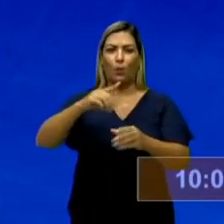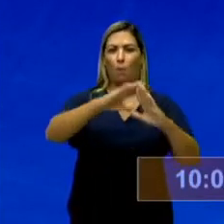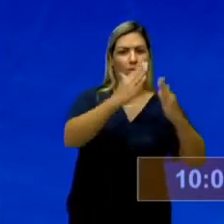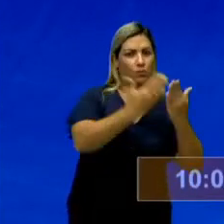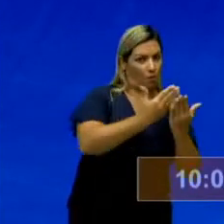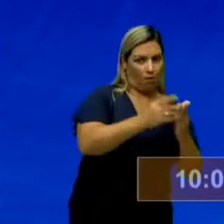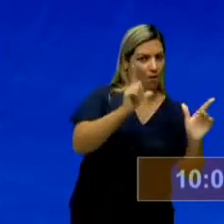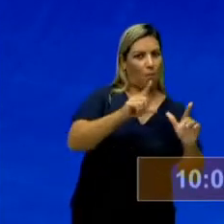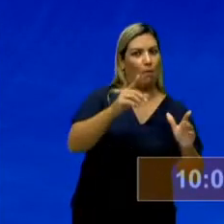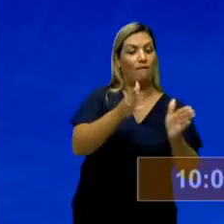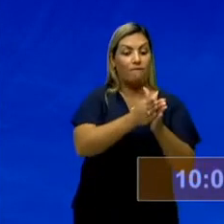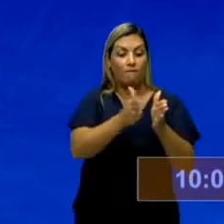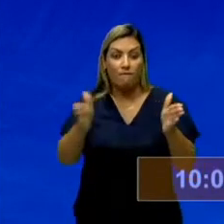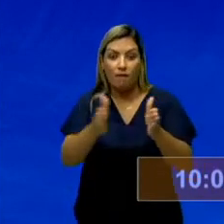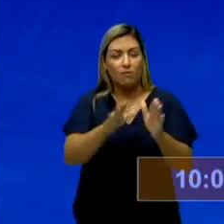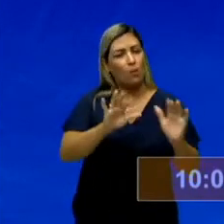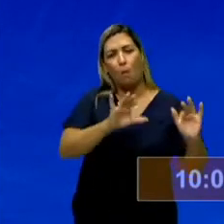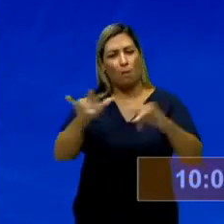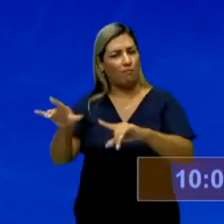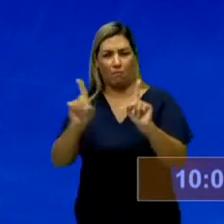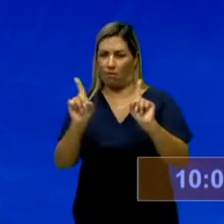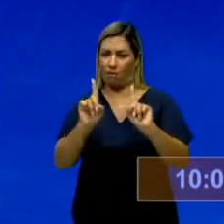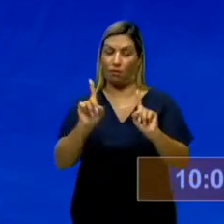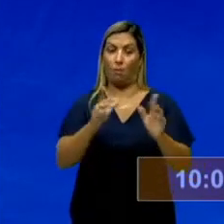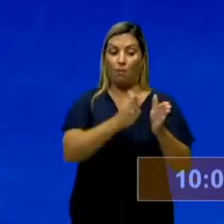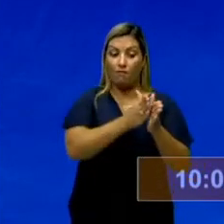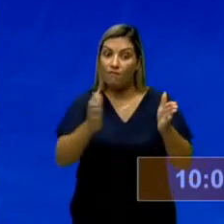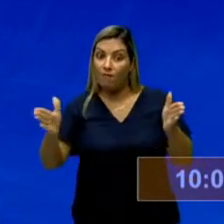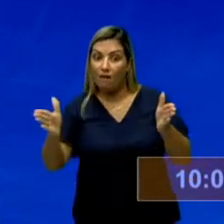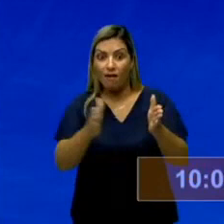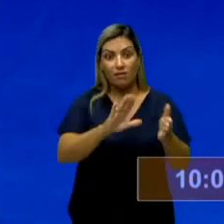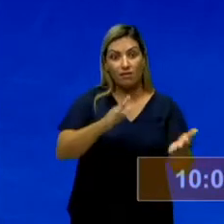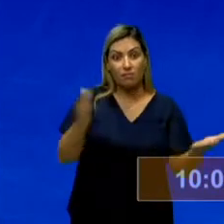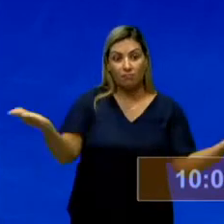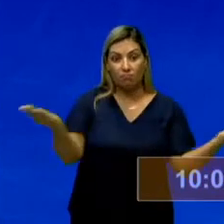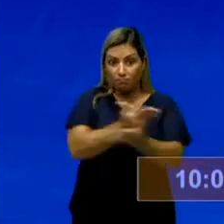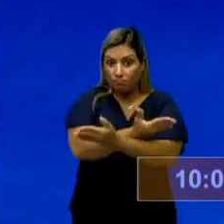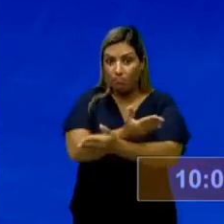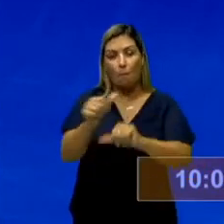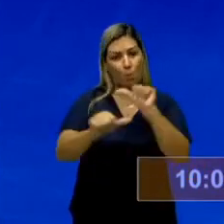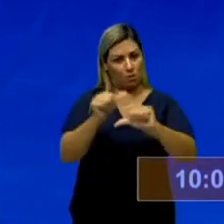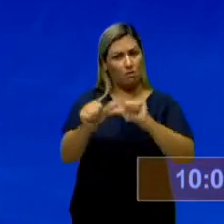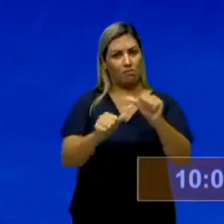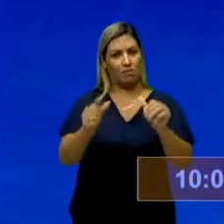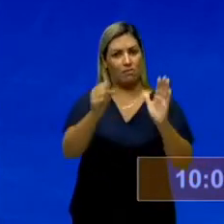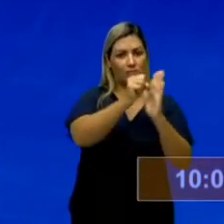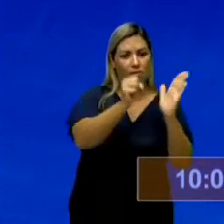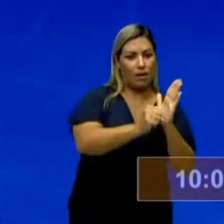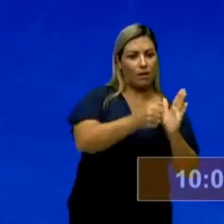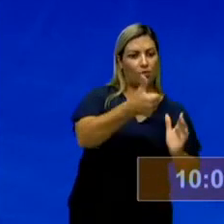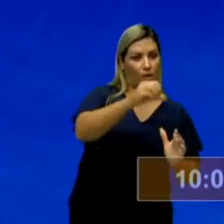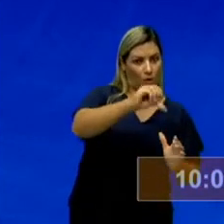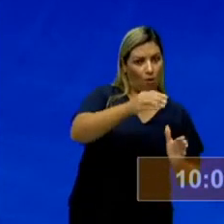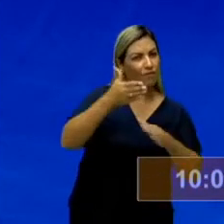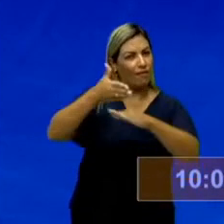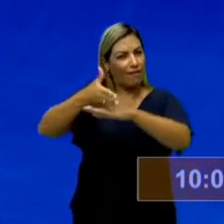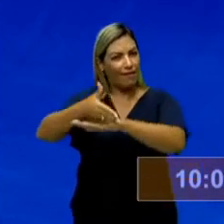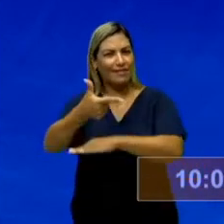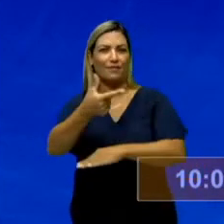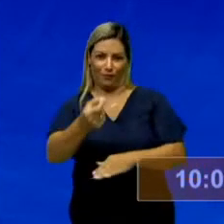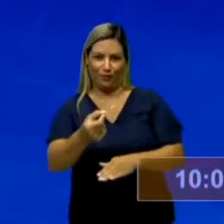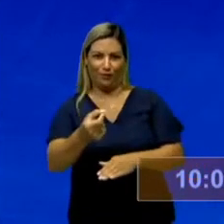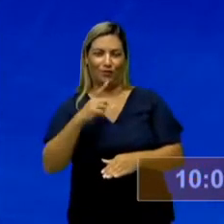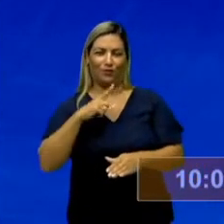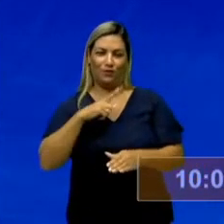escola literária, não é um movimento literário. É uma fase de transição. Estamos saindo do século XIX, entrando no